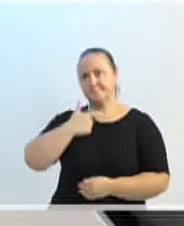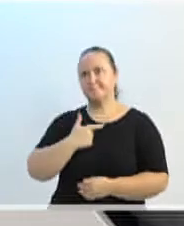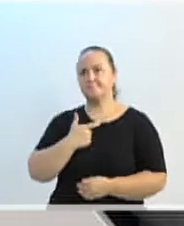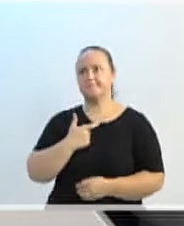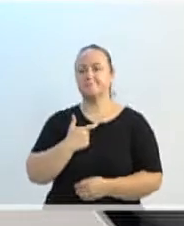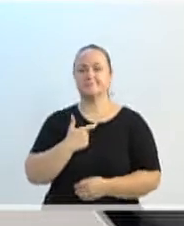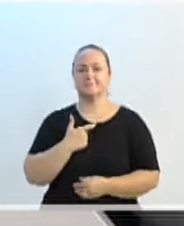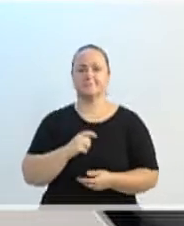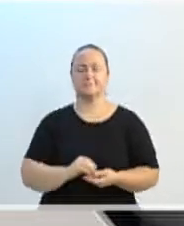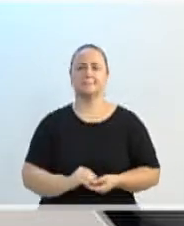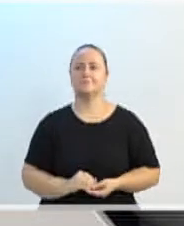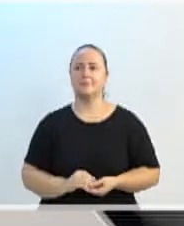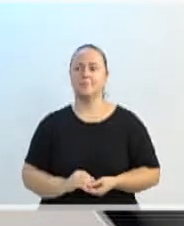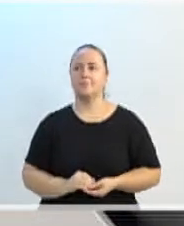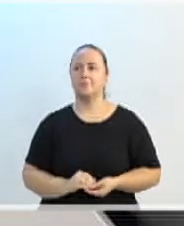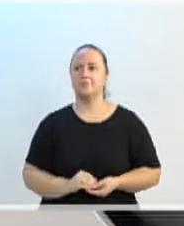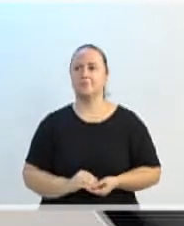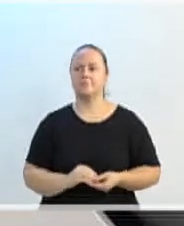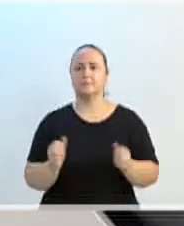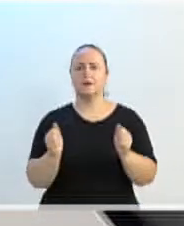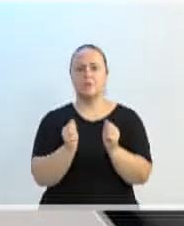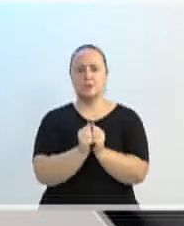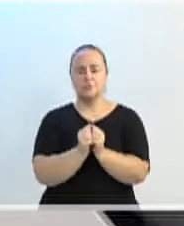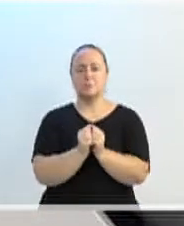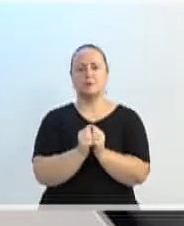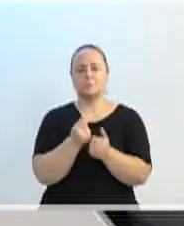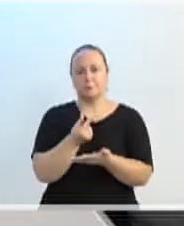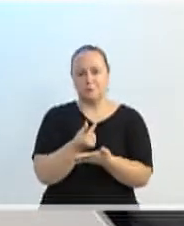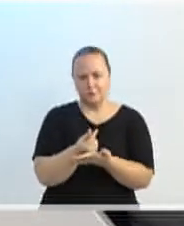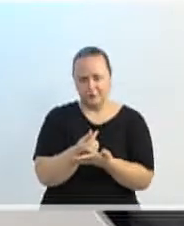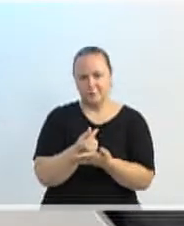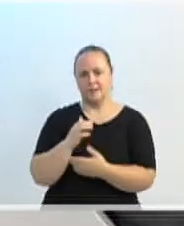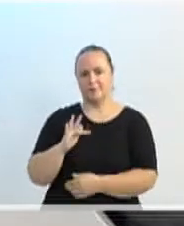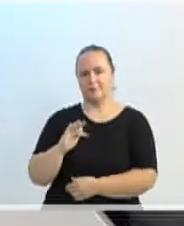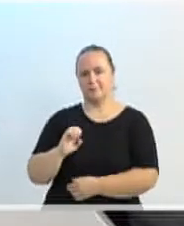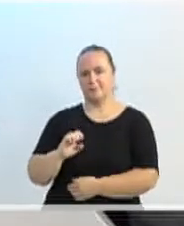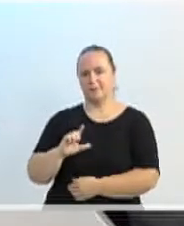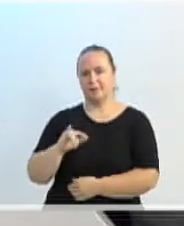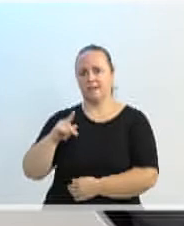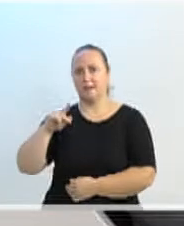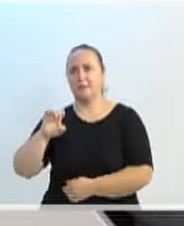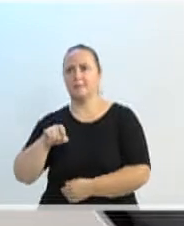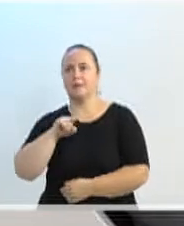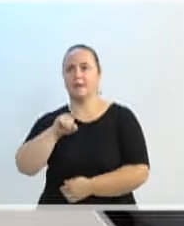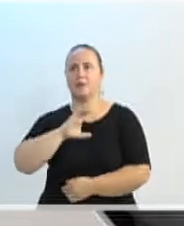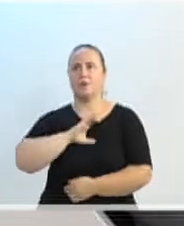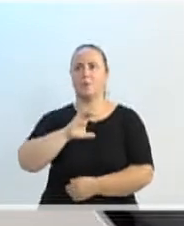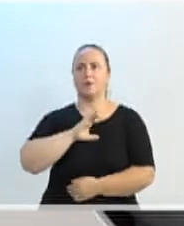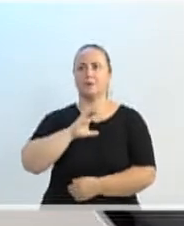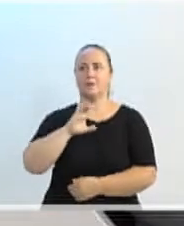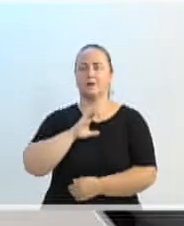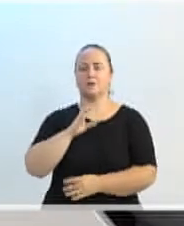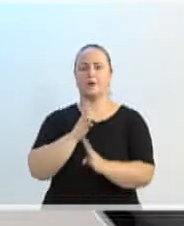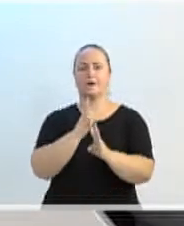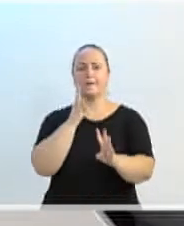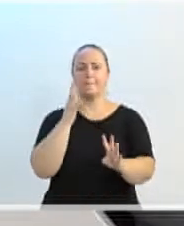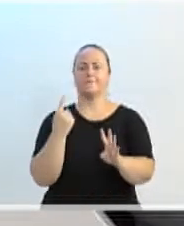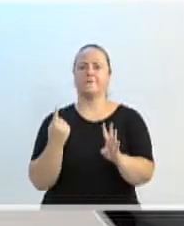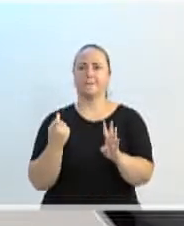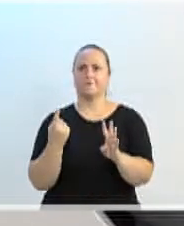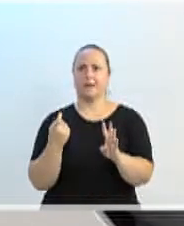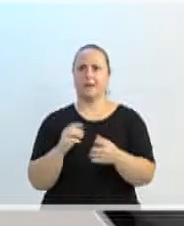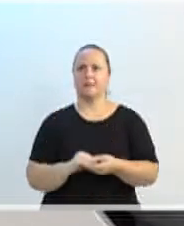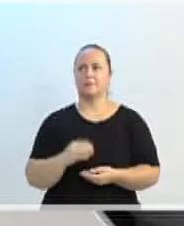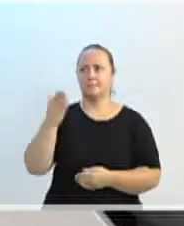estou aqui com o Felipe Onzini, que é o coordenador geral do Sistema Fila Única. Felipe, obrigada por estar